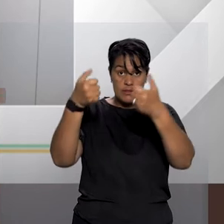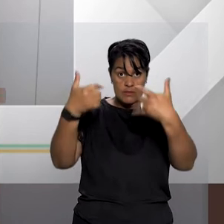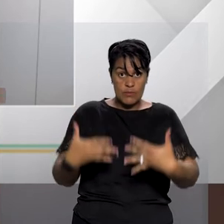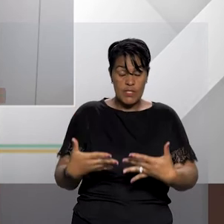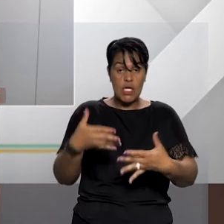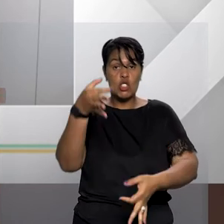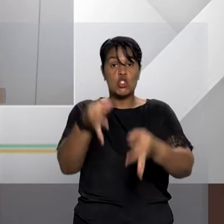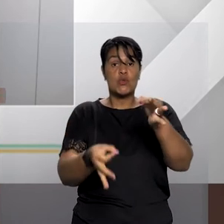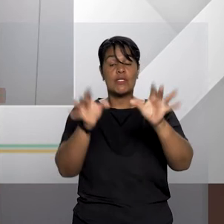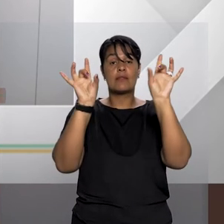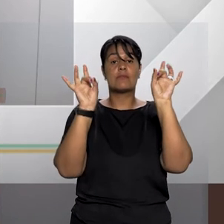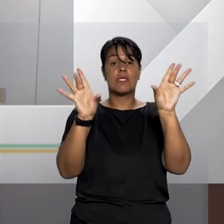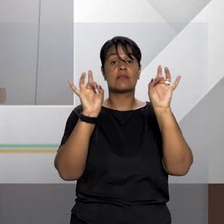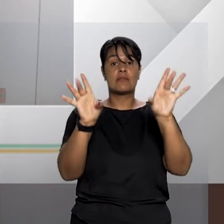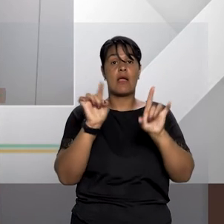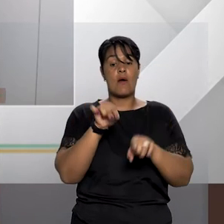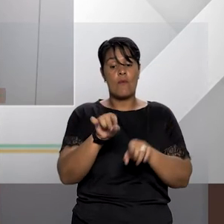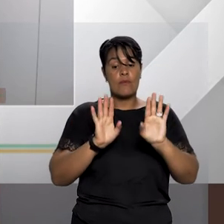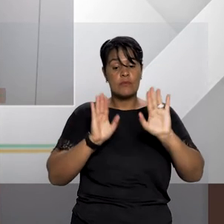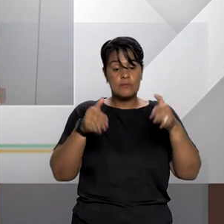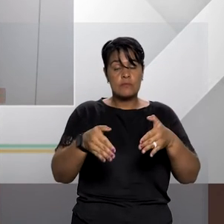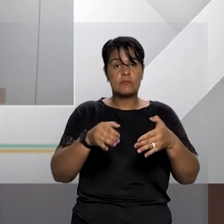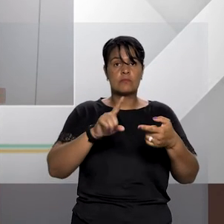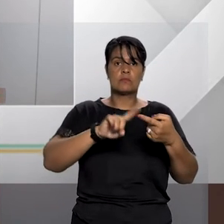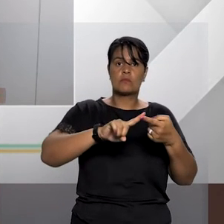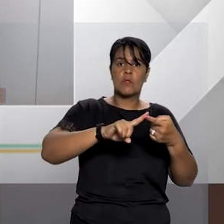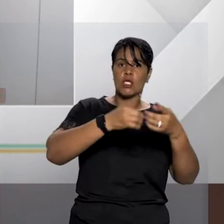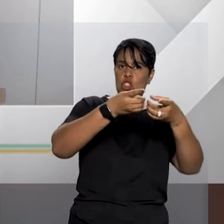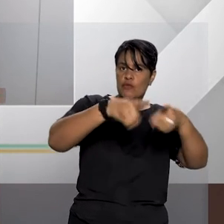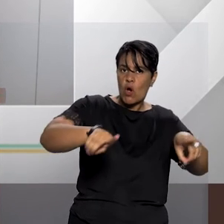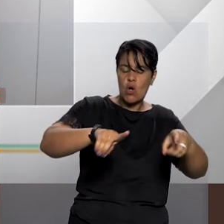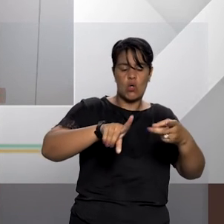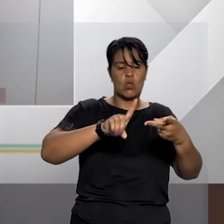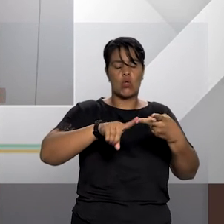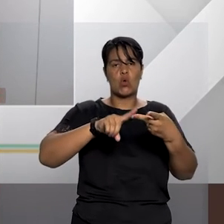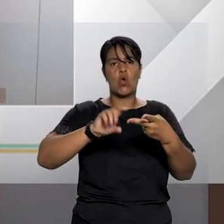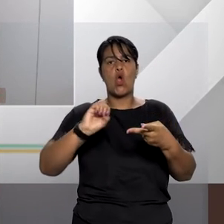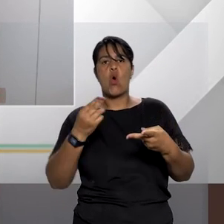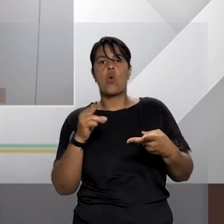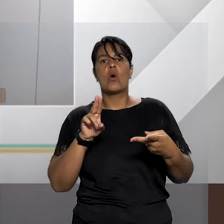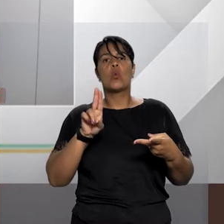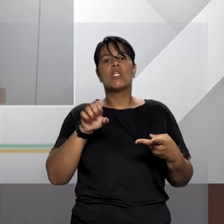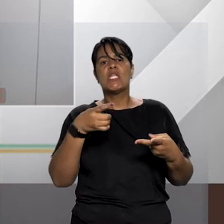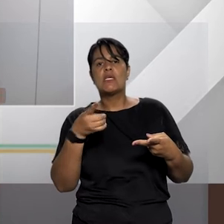especializados para as ações de divórcio ou de solução de união estável?